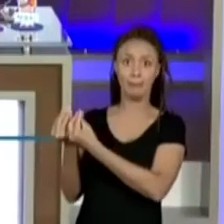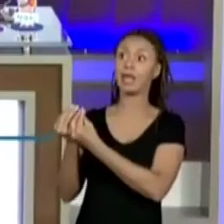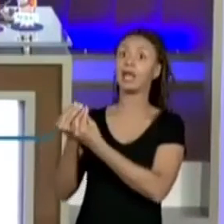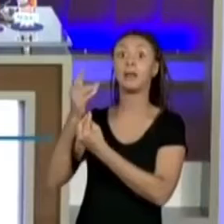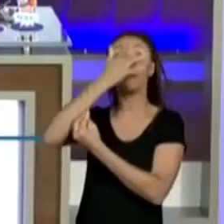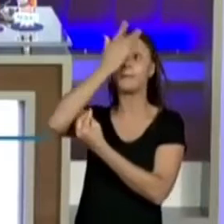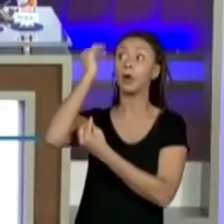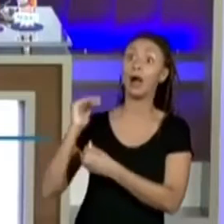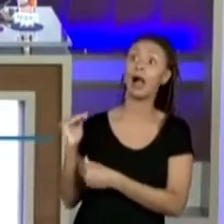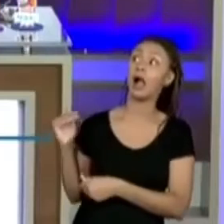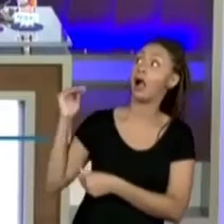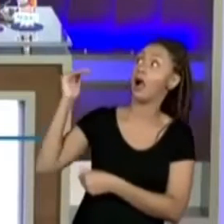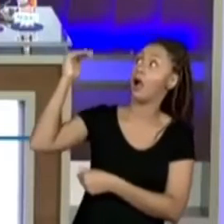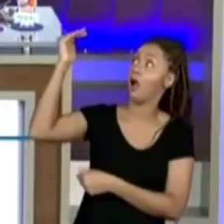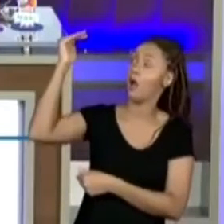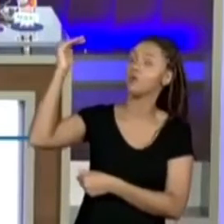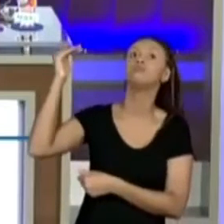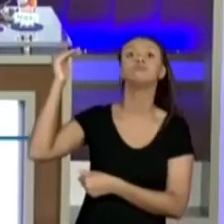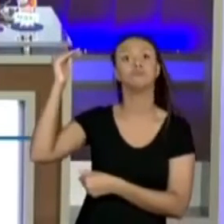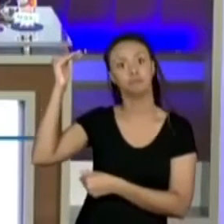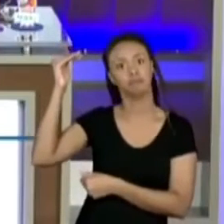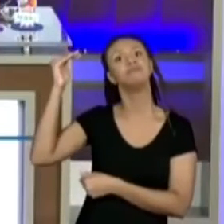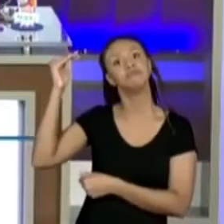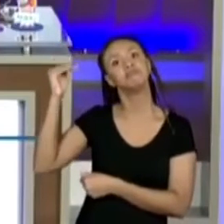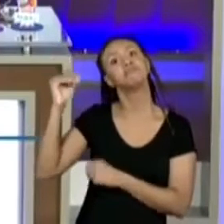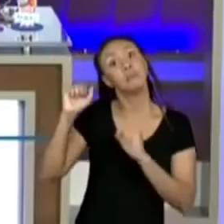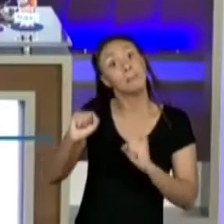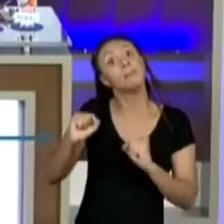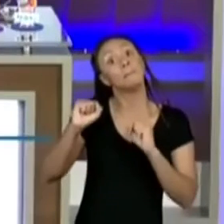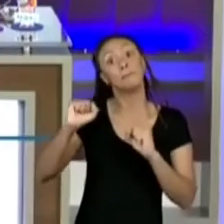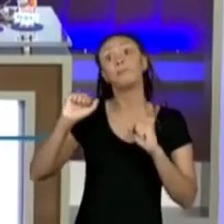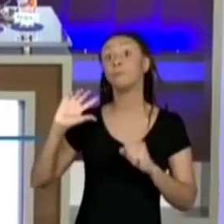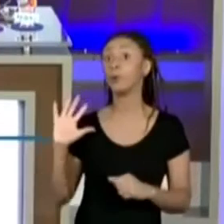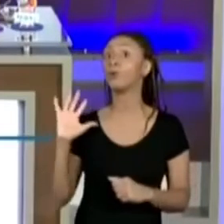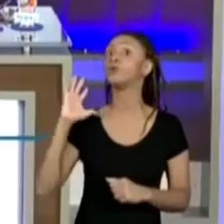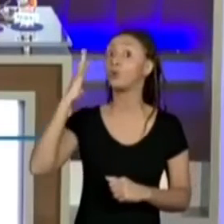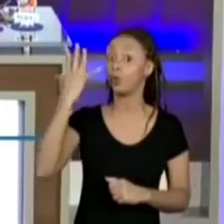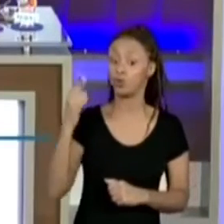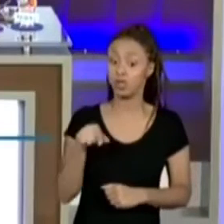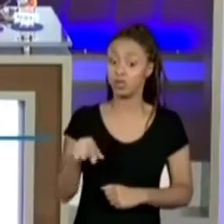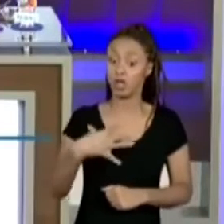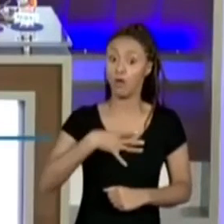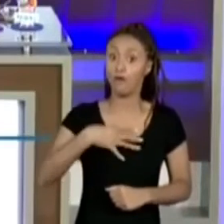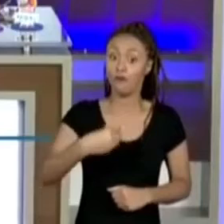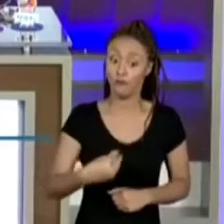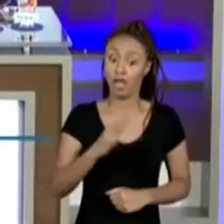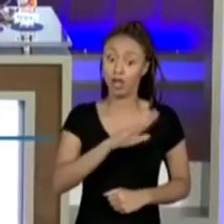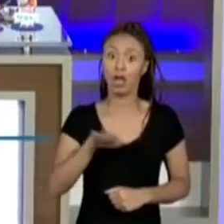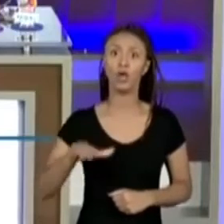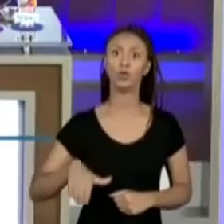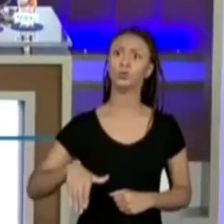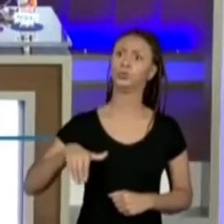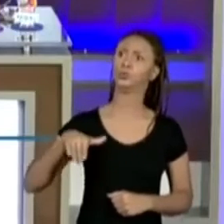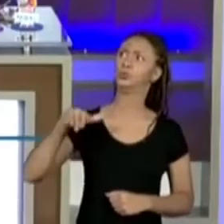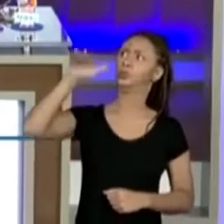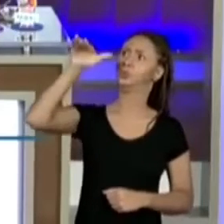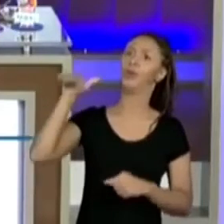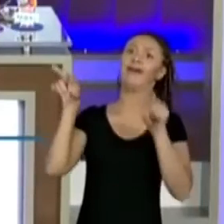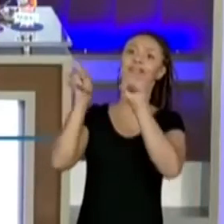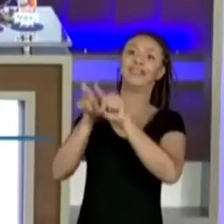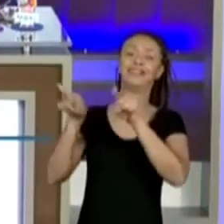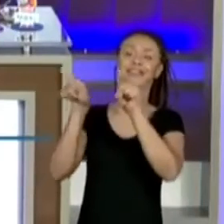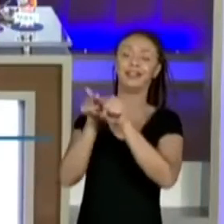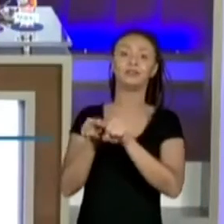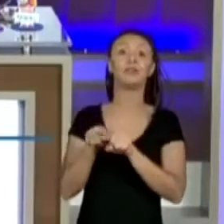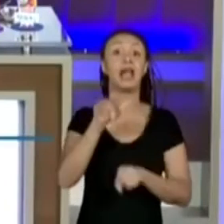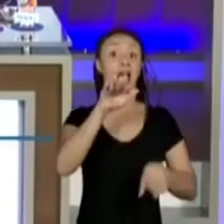altas na família. Então, existe a possibilidade daquela criança crescer bastante também. Tem